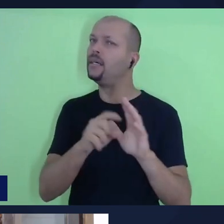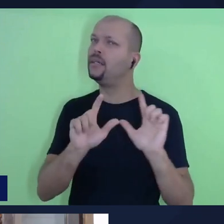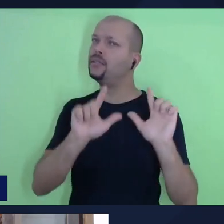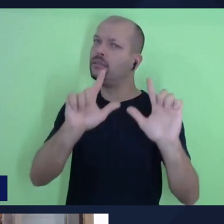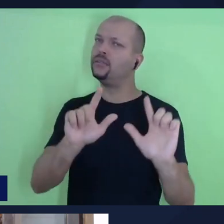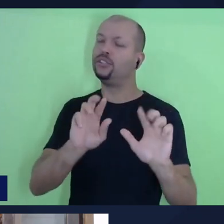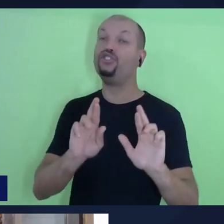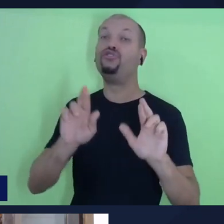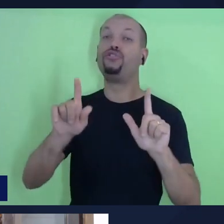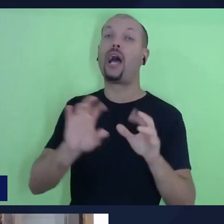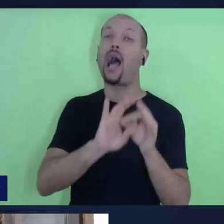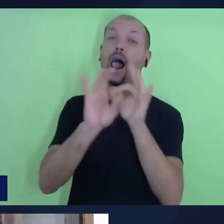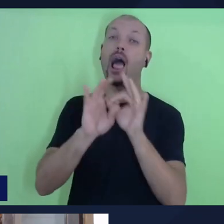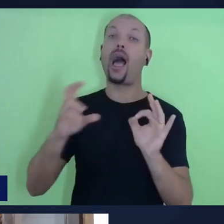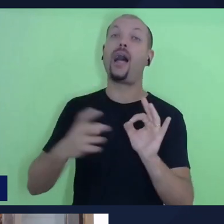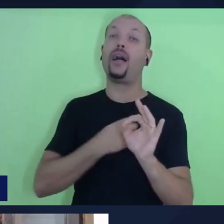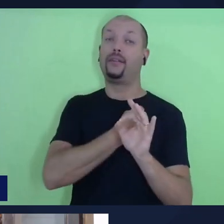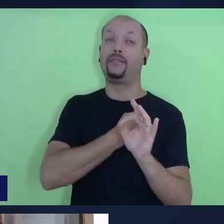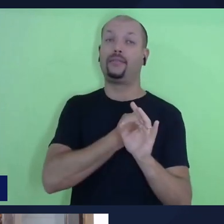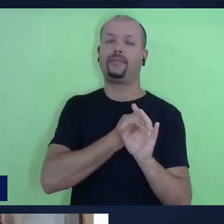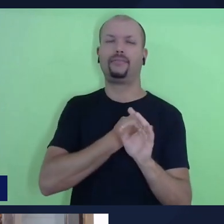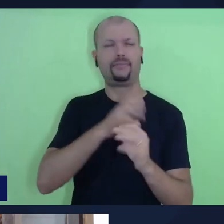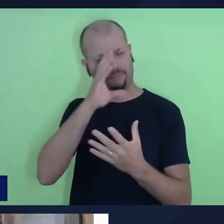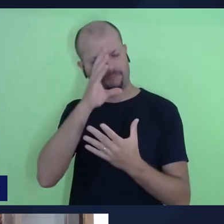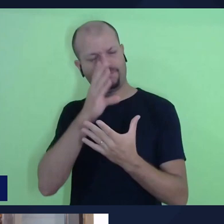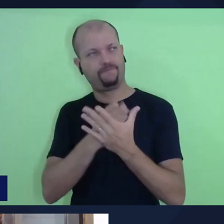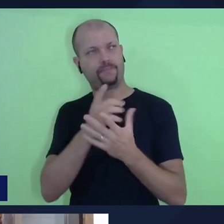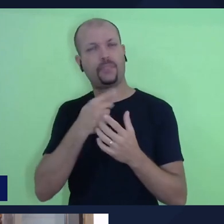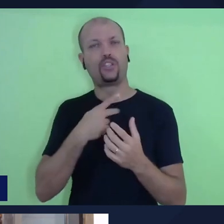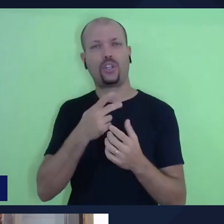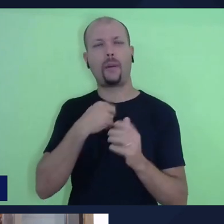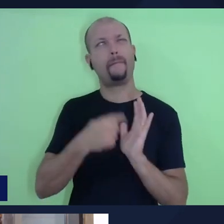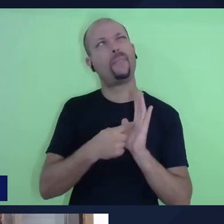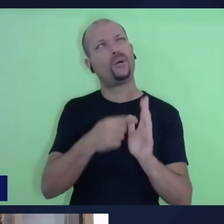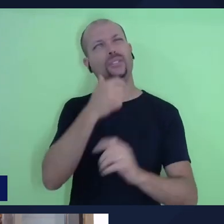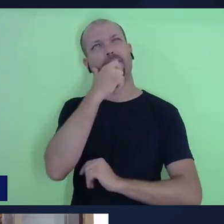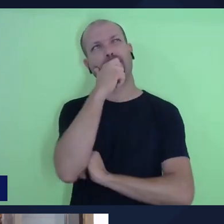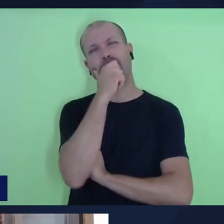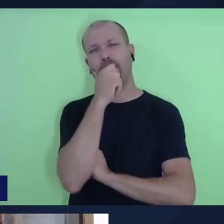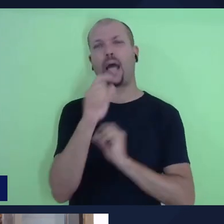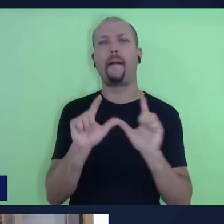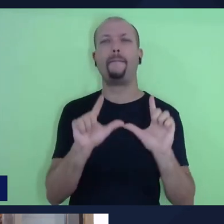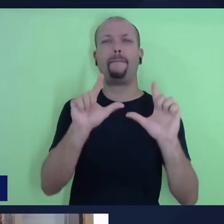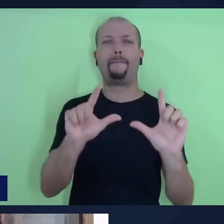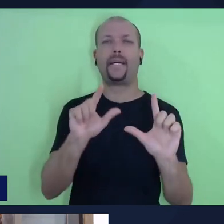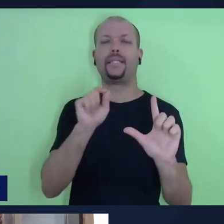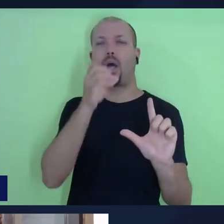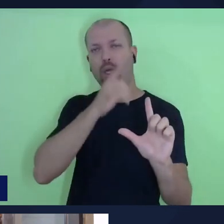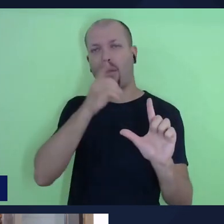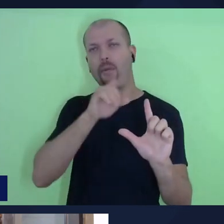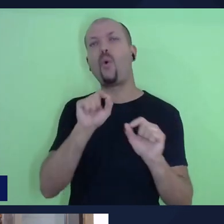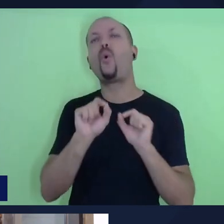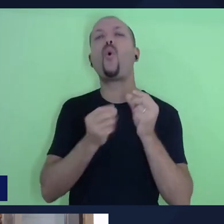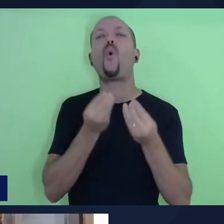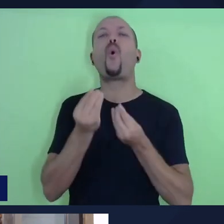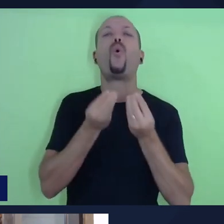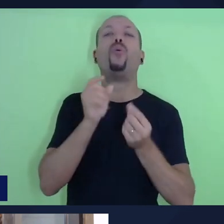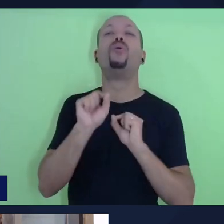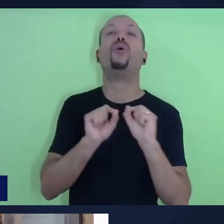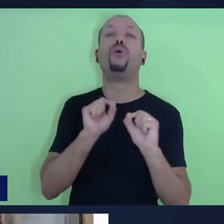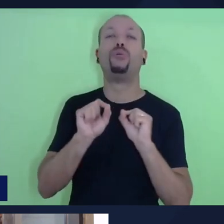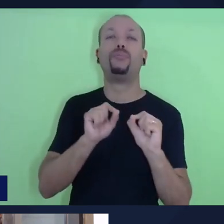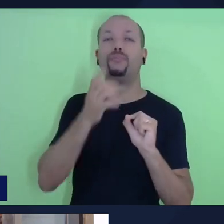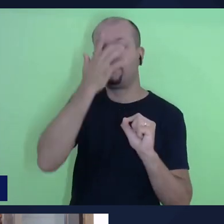aliança da salvação. Eu acredito que a gente poderia denominar a forma como é apresentada aqui no domingo, como algumas